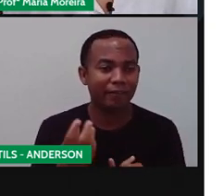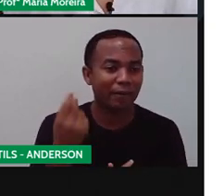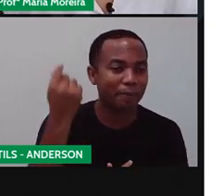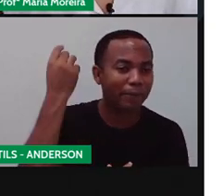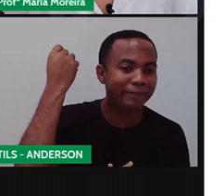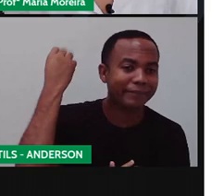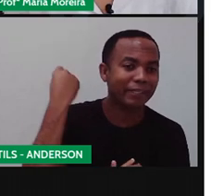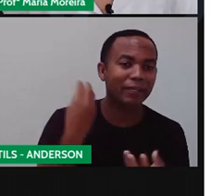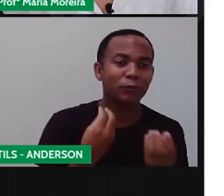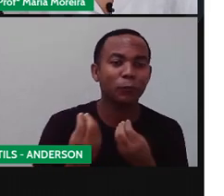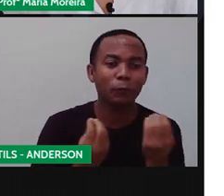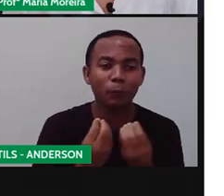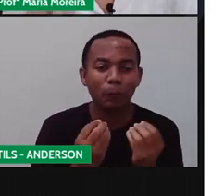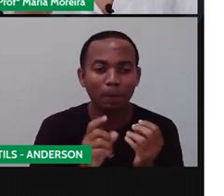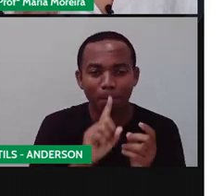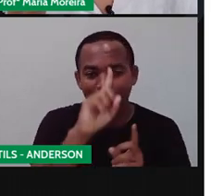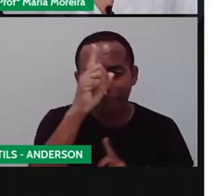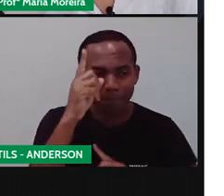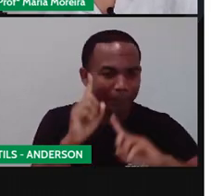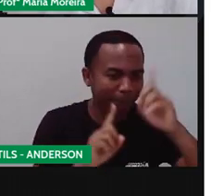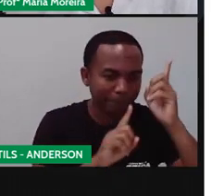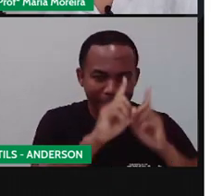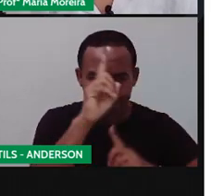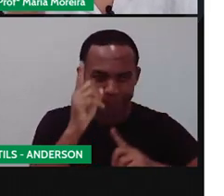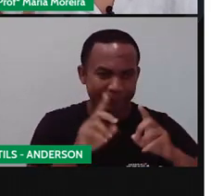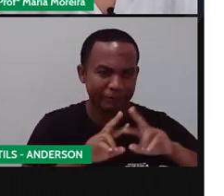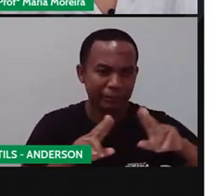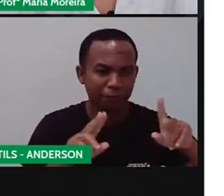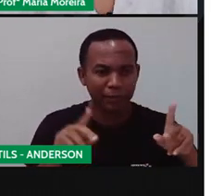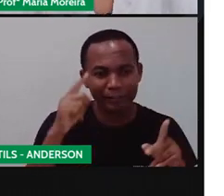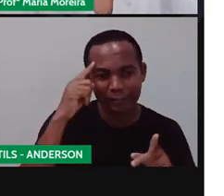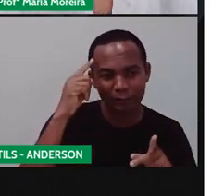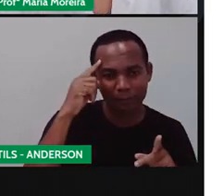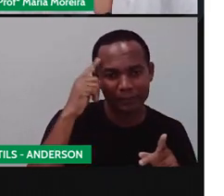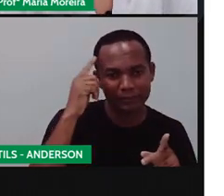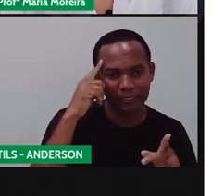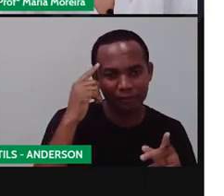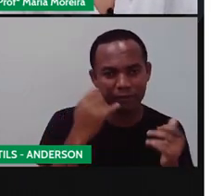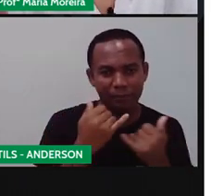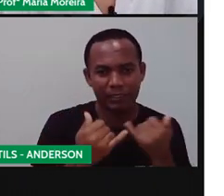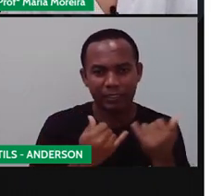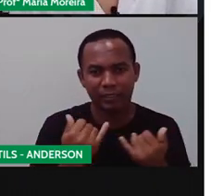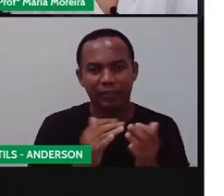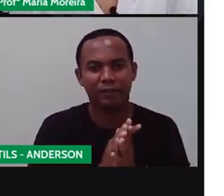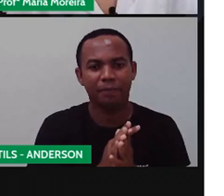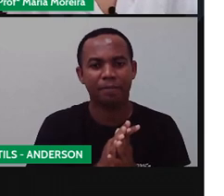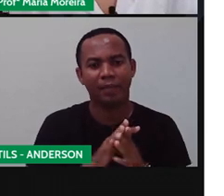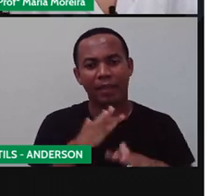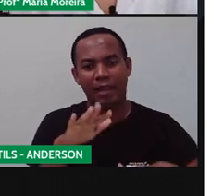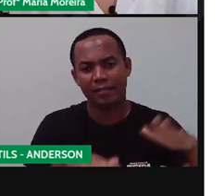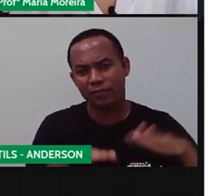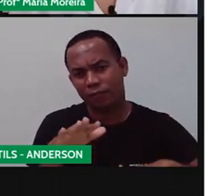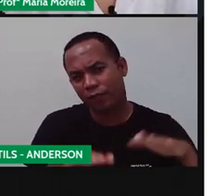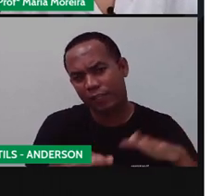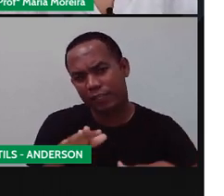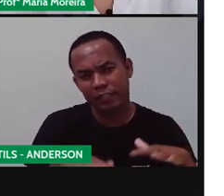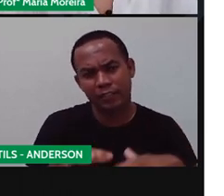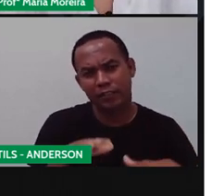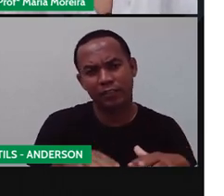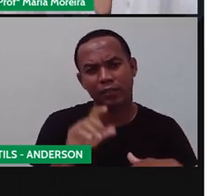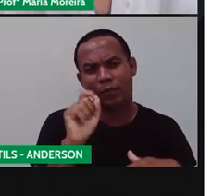para construir essas brincadeiras, a pensar essas brincadeiras. E algumas delas eram utilizadas o que?